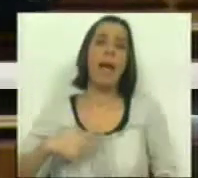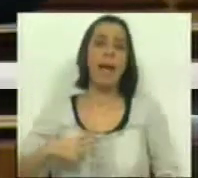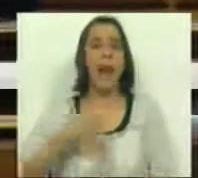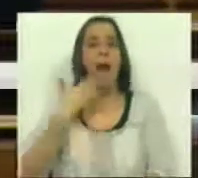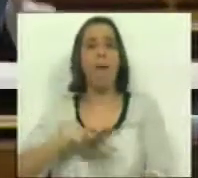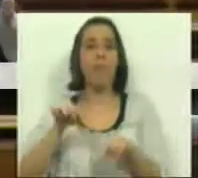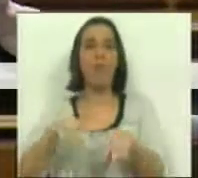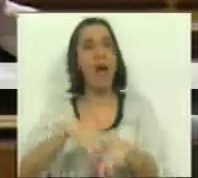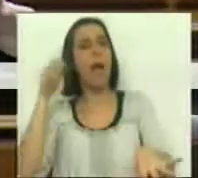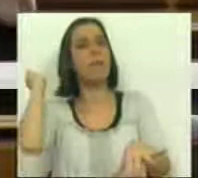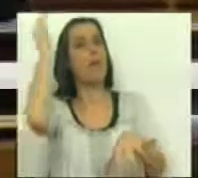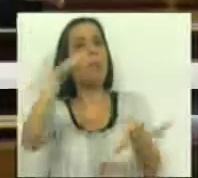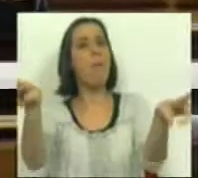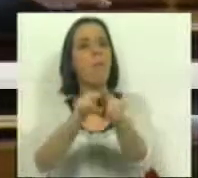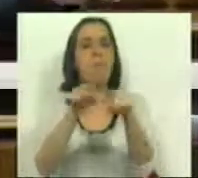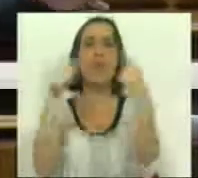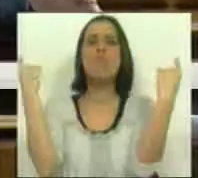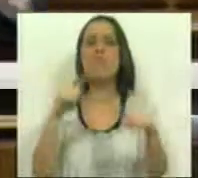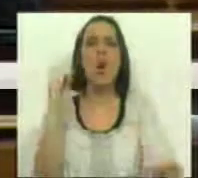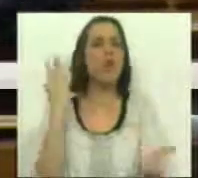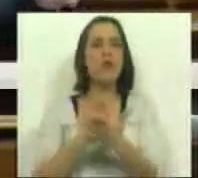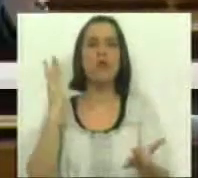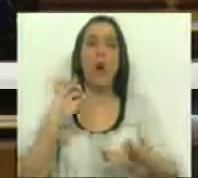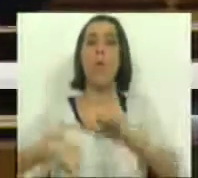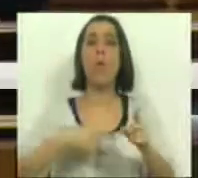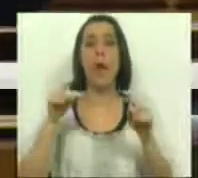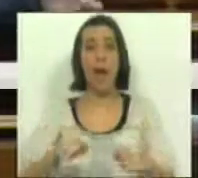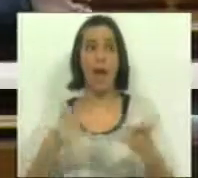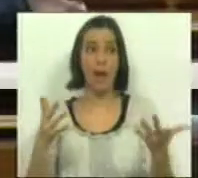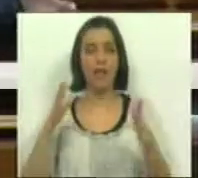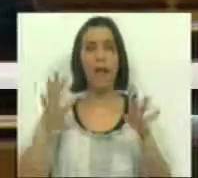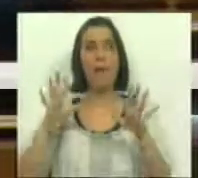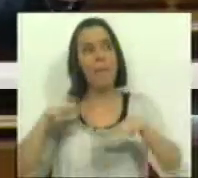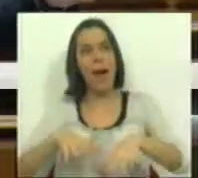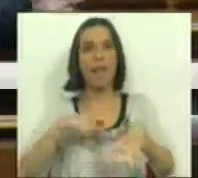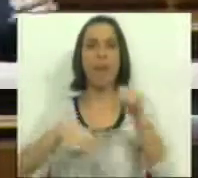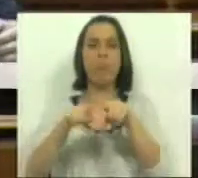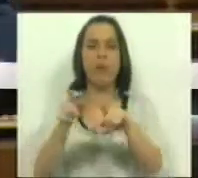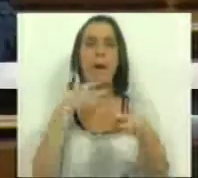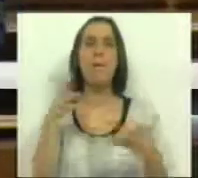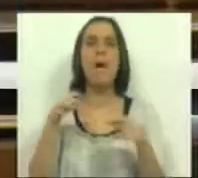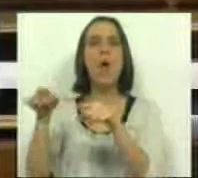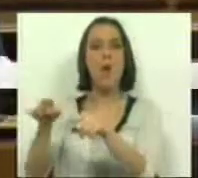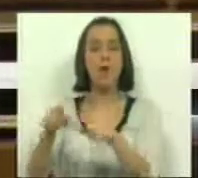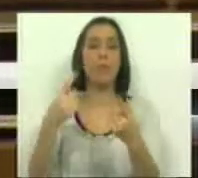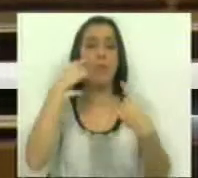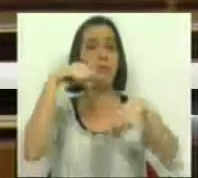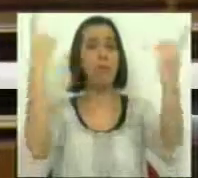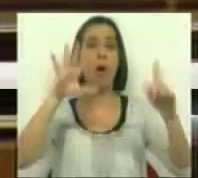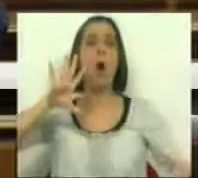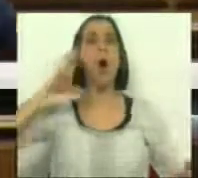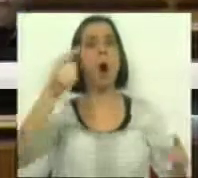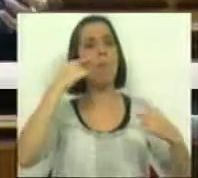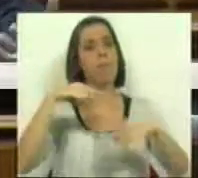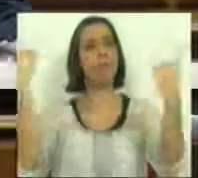utilizar a Assembleia da República apenas e só para o que é esta marcha política da maioria e que até foi anunciada ao